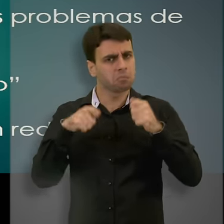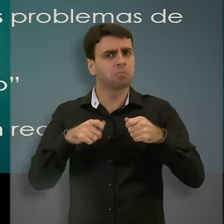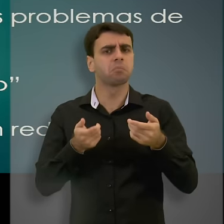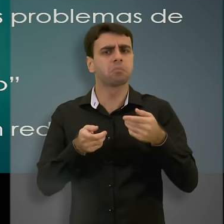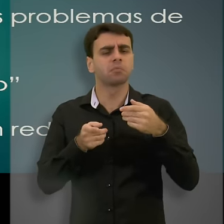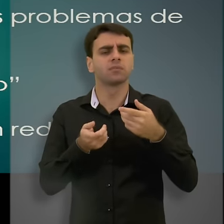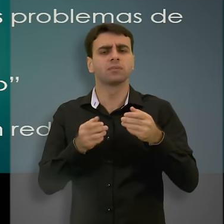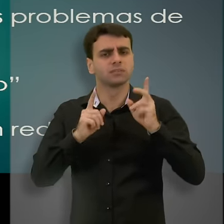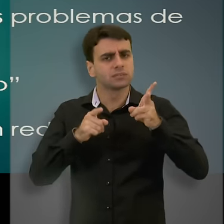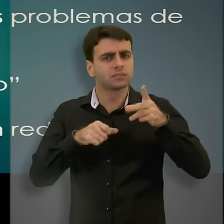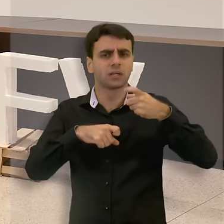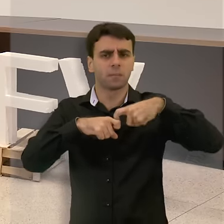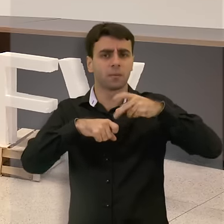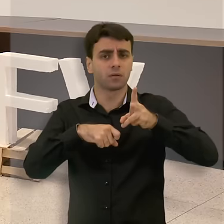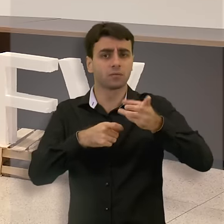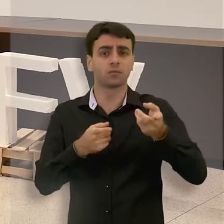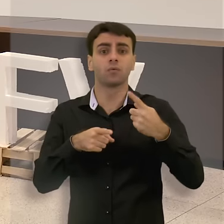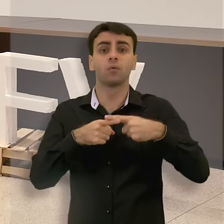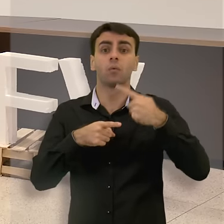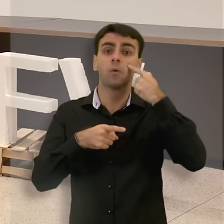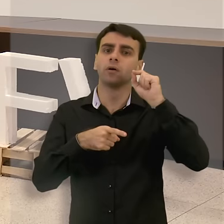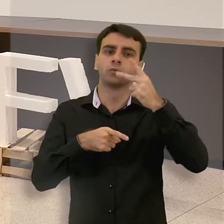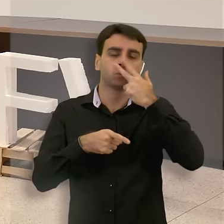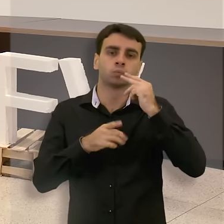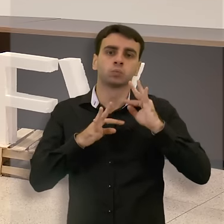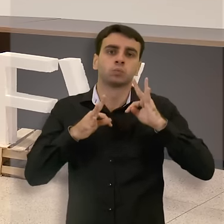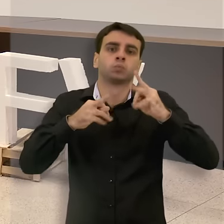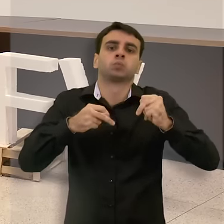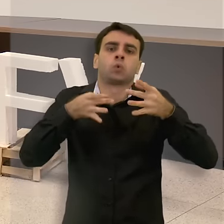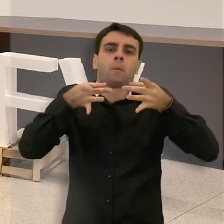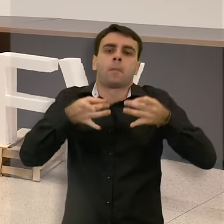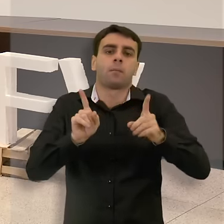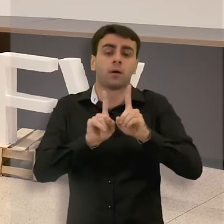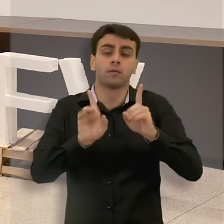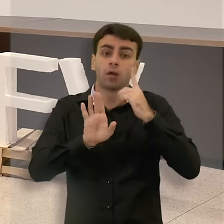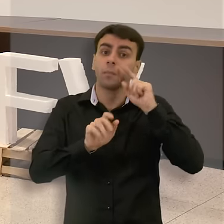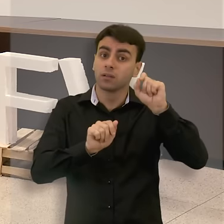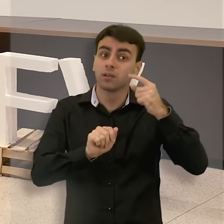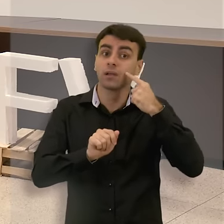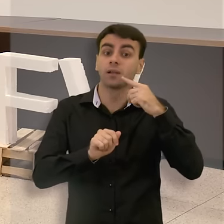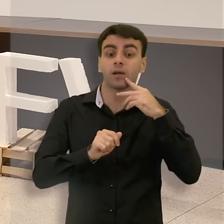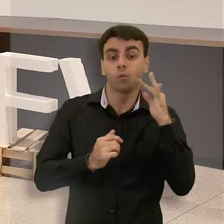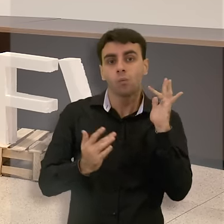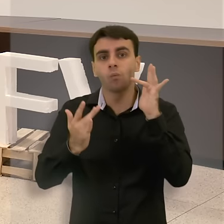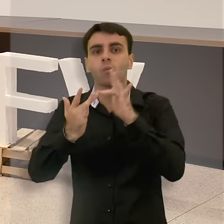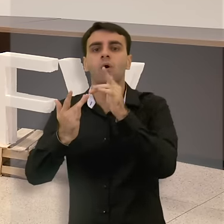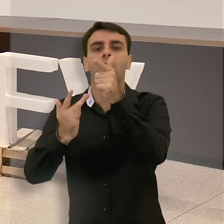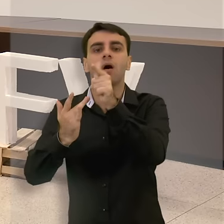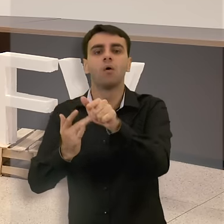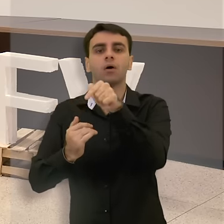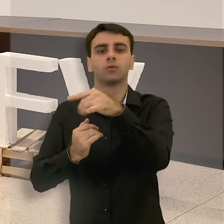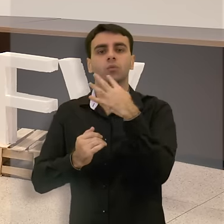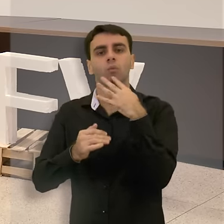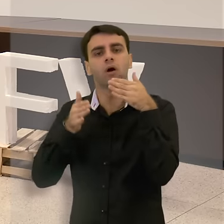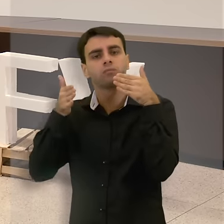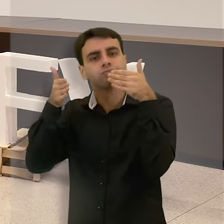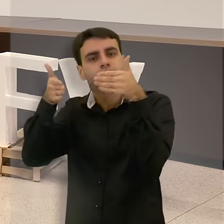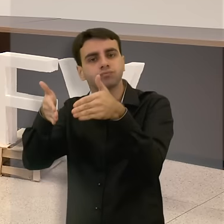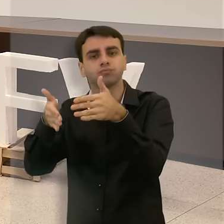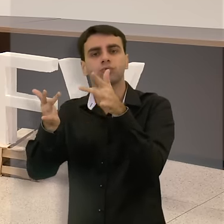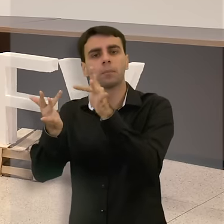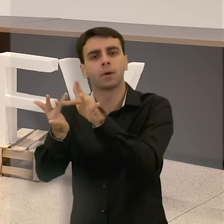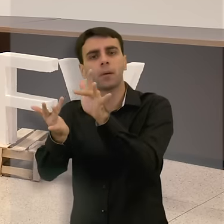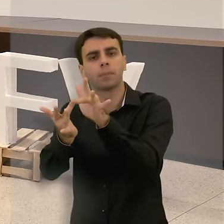E que esse médico, que não vai resolver tudo com certeza, esteja integrado e referenciado com uma equipe de especialistas, de outras especialidades,